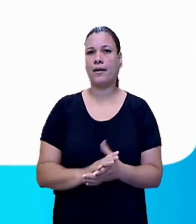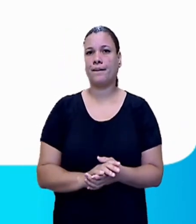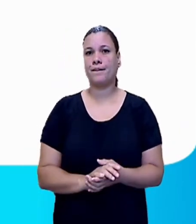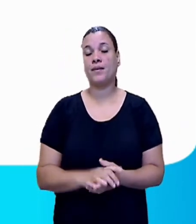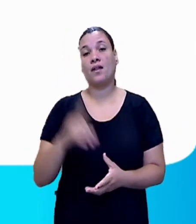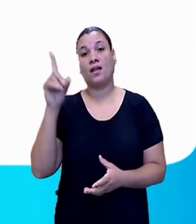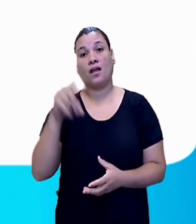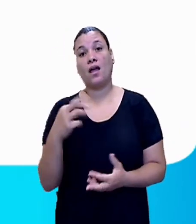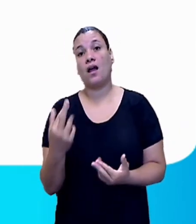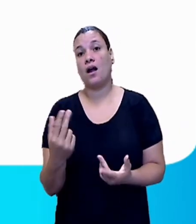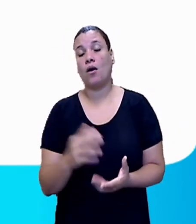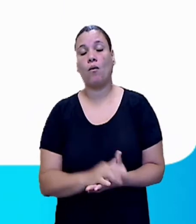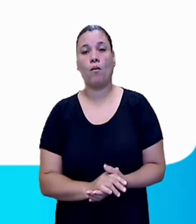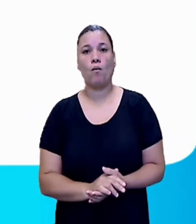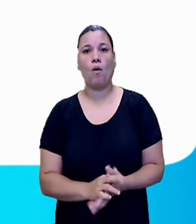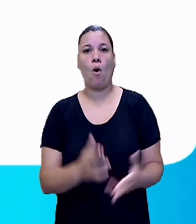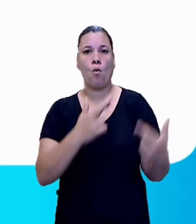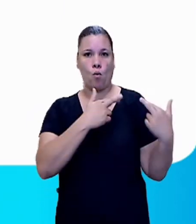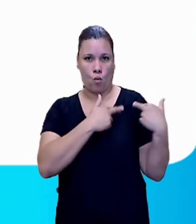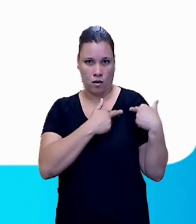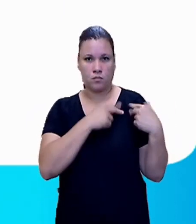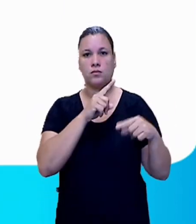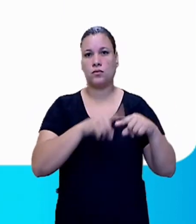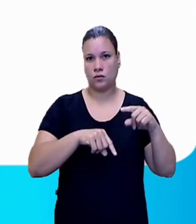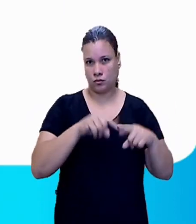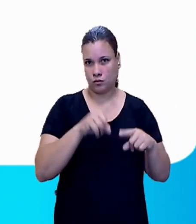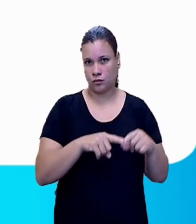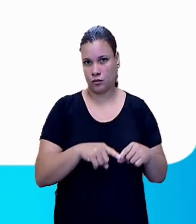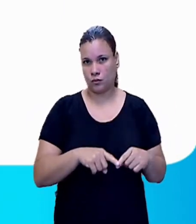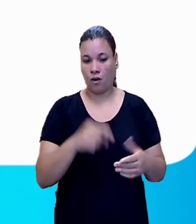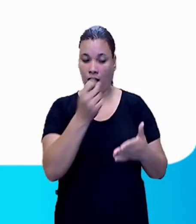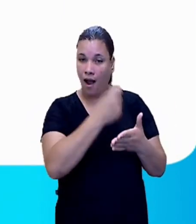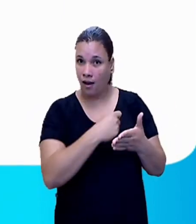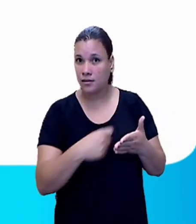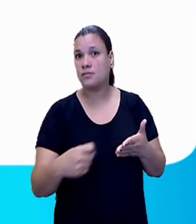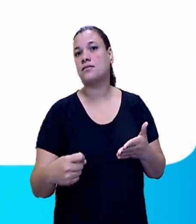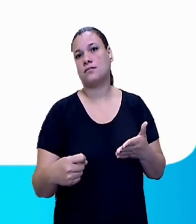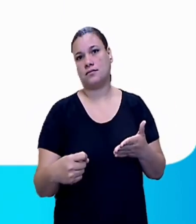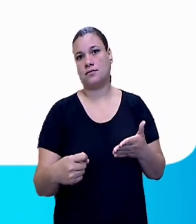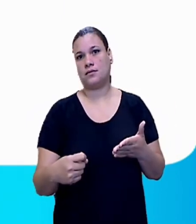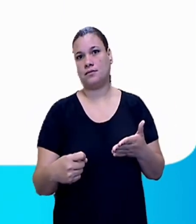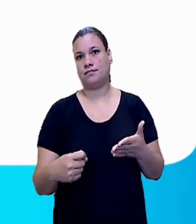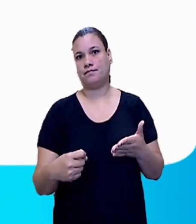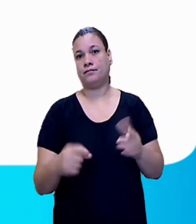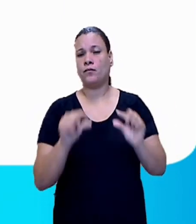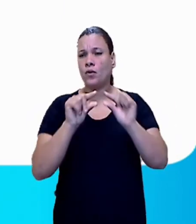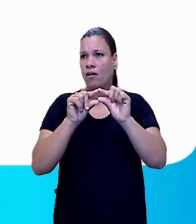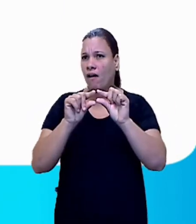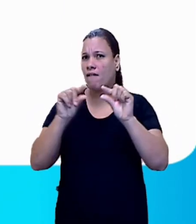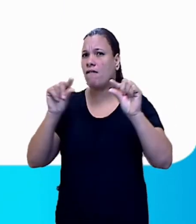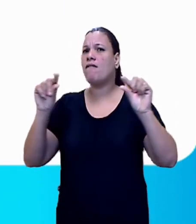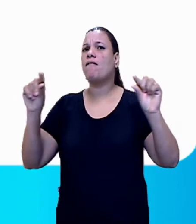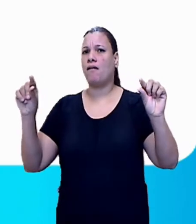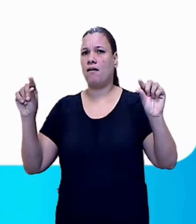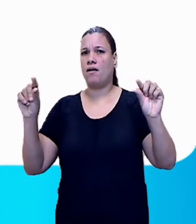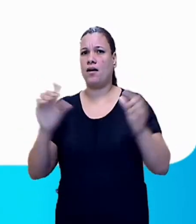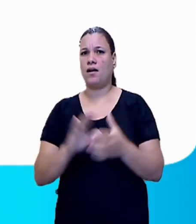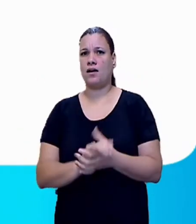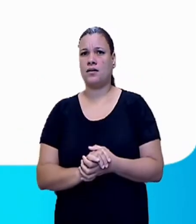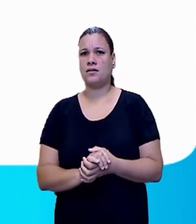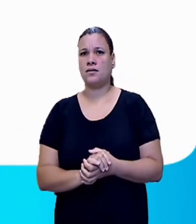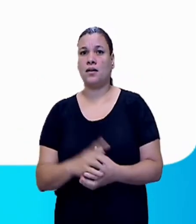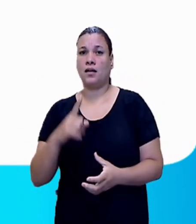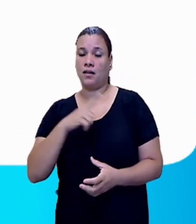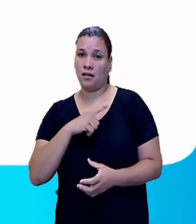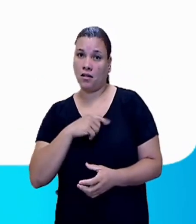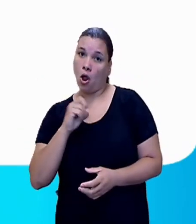Podendo também aparecer aqui o slogan, isto é, aquela frase, né, que vem sem ou com o